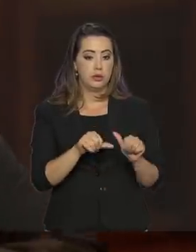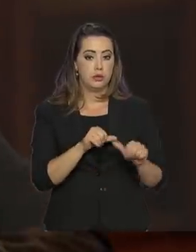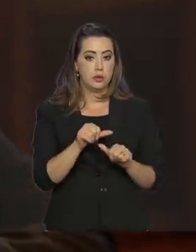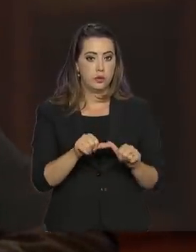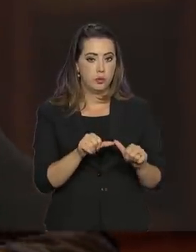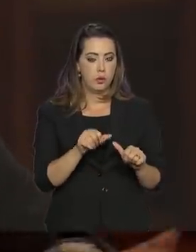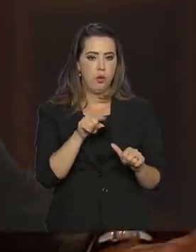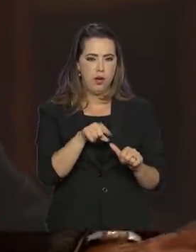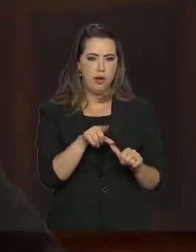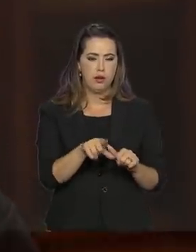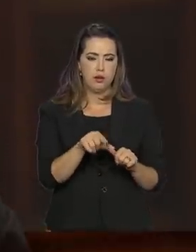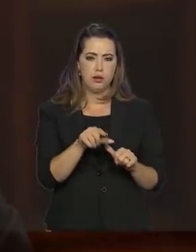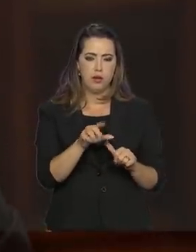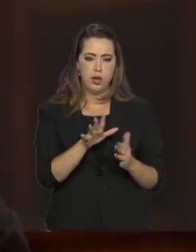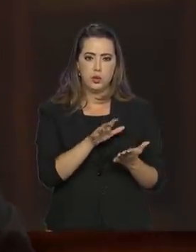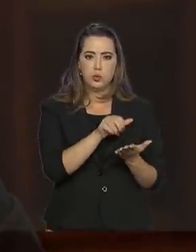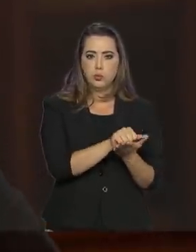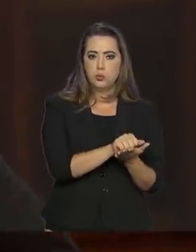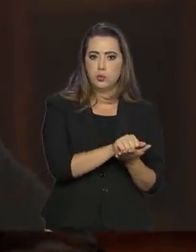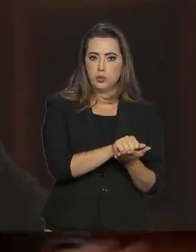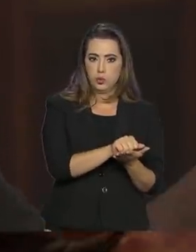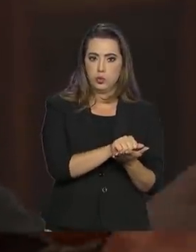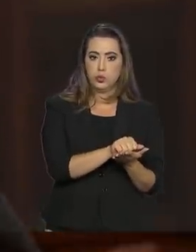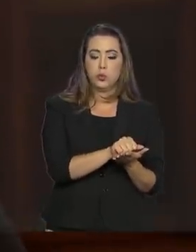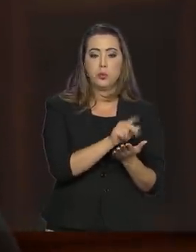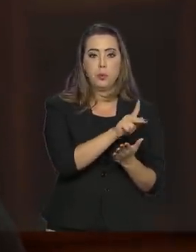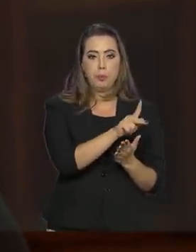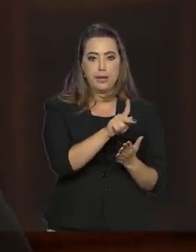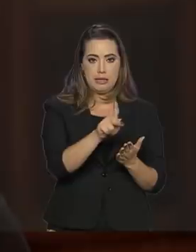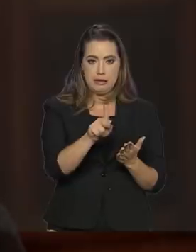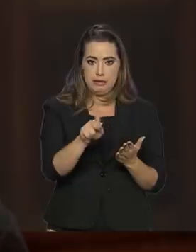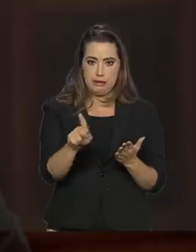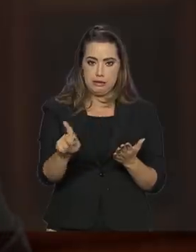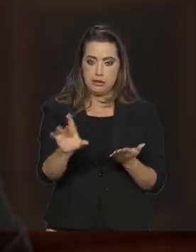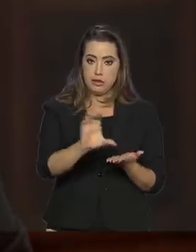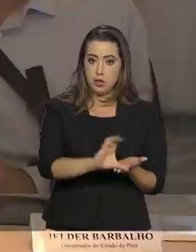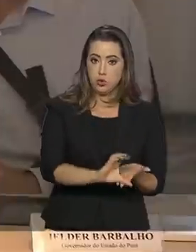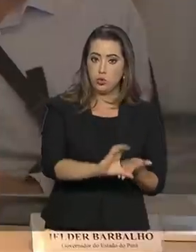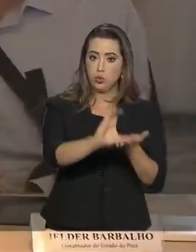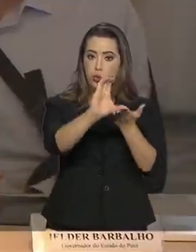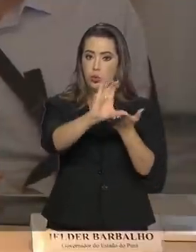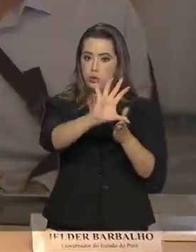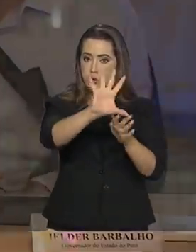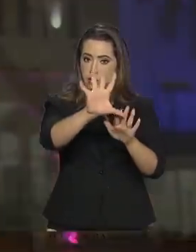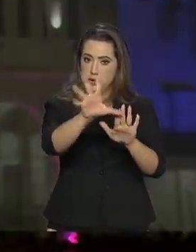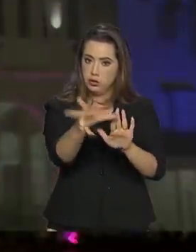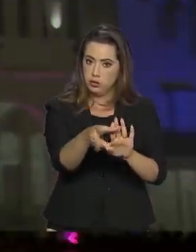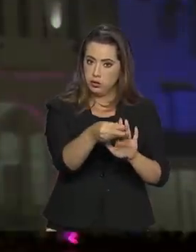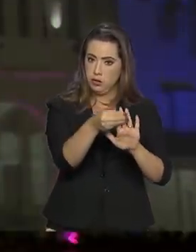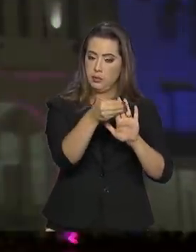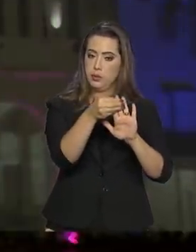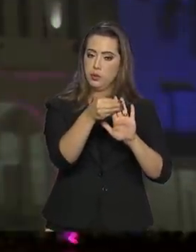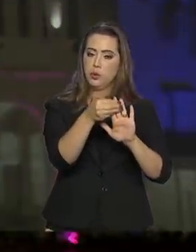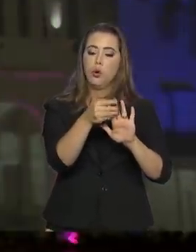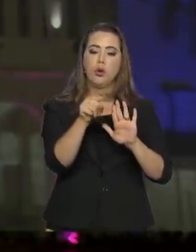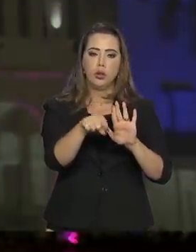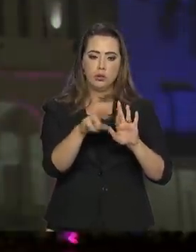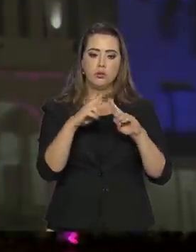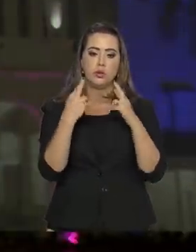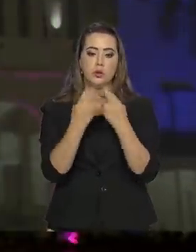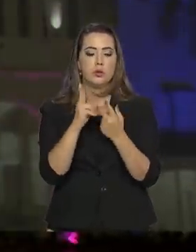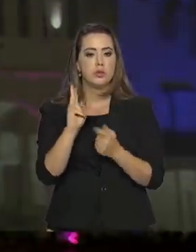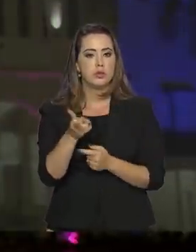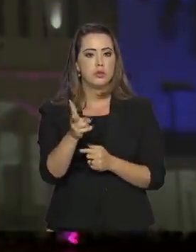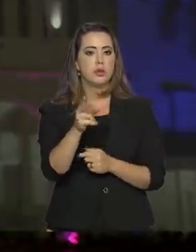do Conselho Nacional da Amazônia Legal, isso foi em fevereiro, agora um dia 11 de fevereiro, o vice-presidente Hamilton Mourão vem se reunindo com os